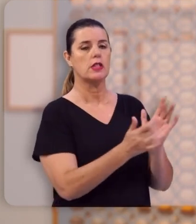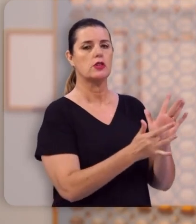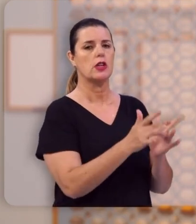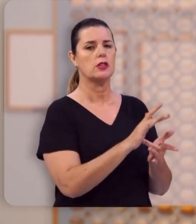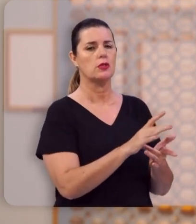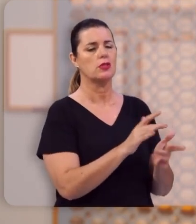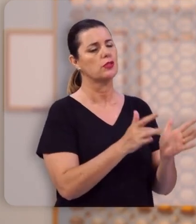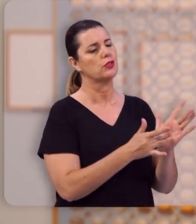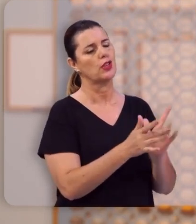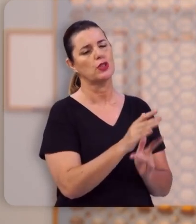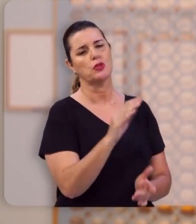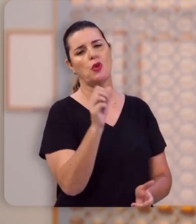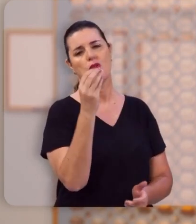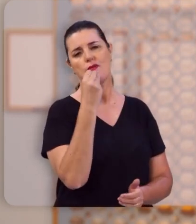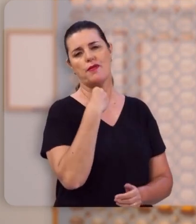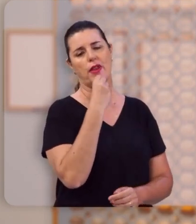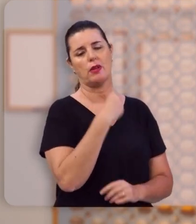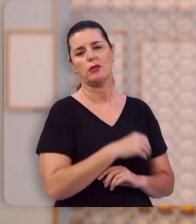Ele seria um fracasso.